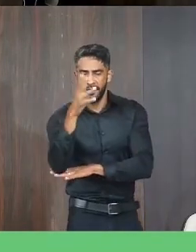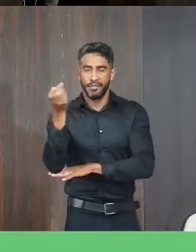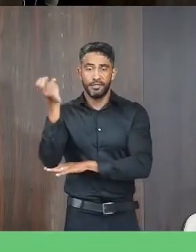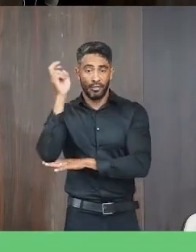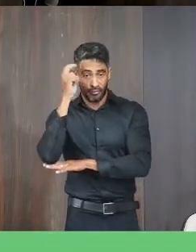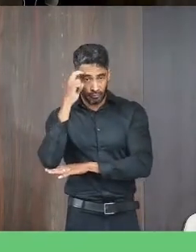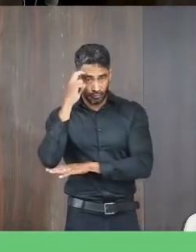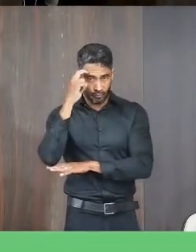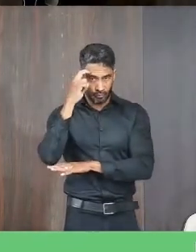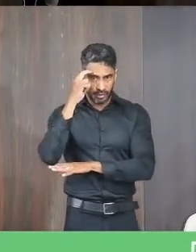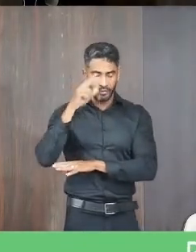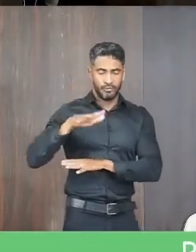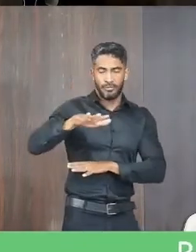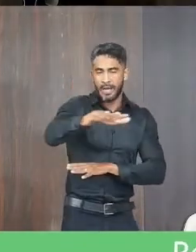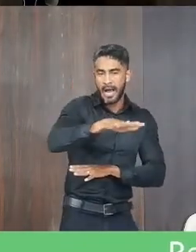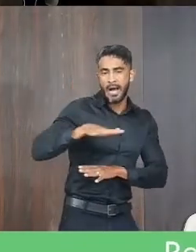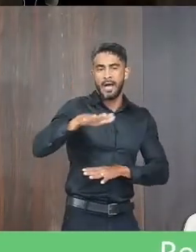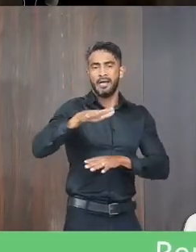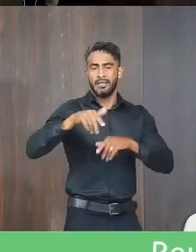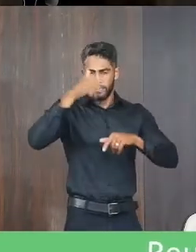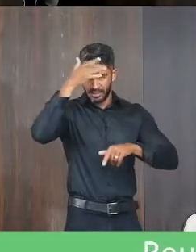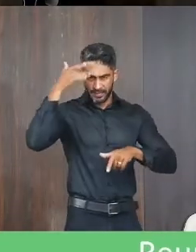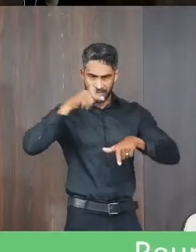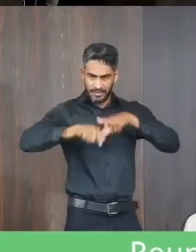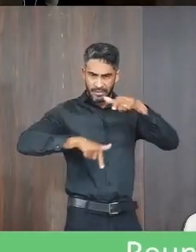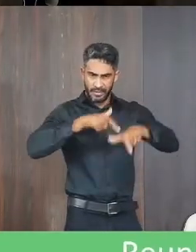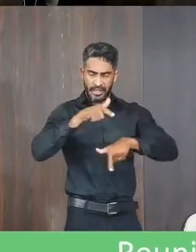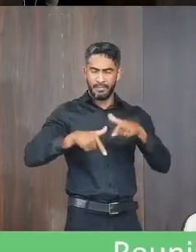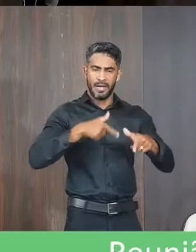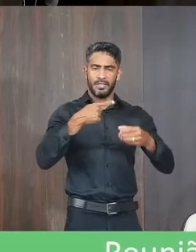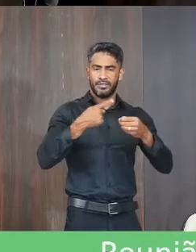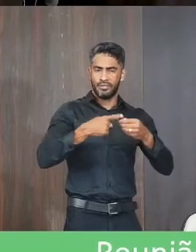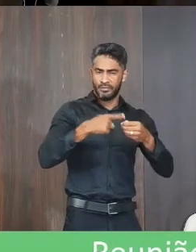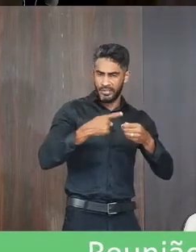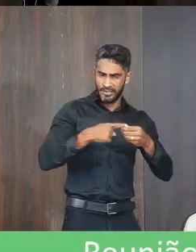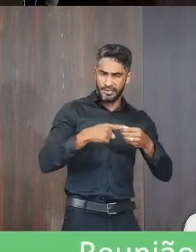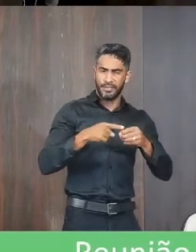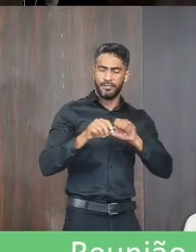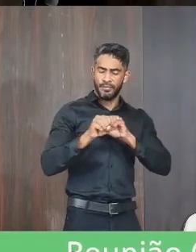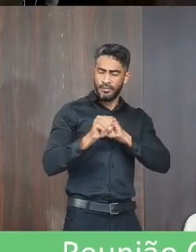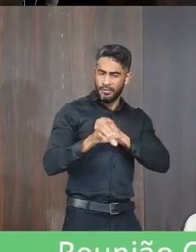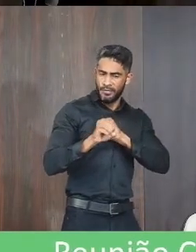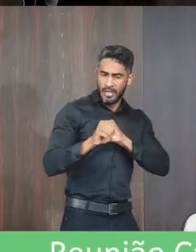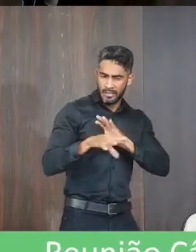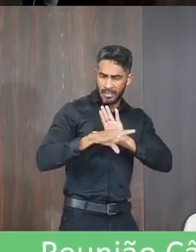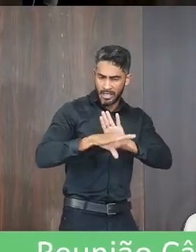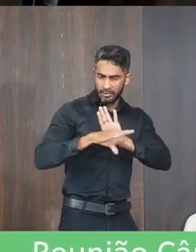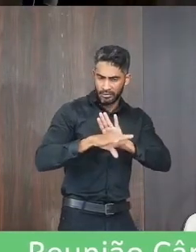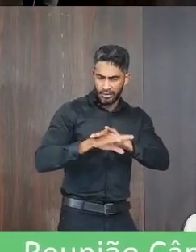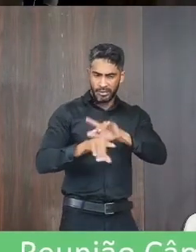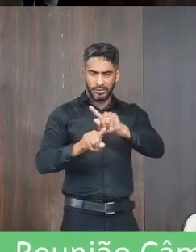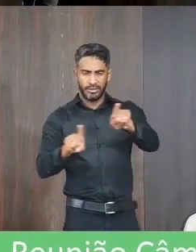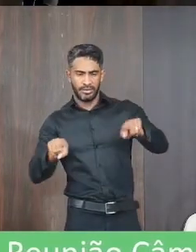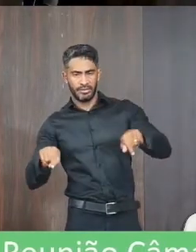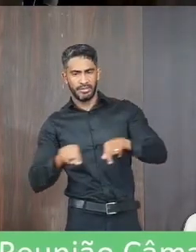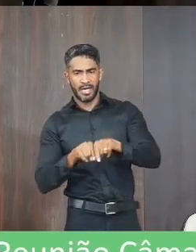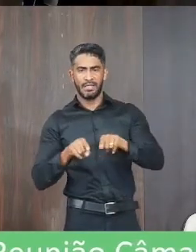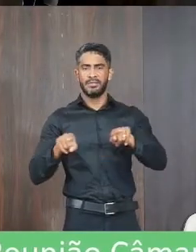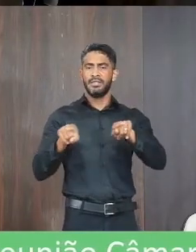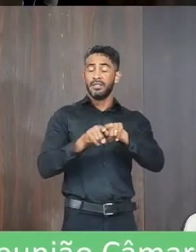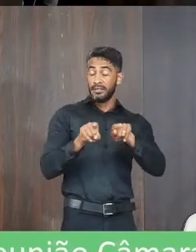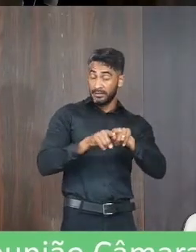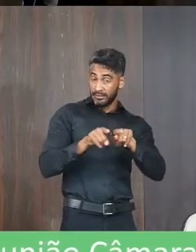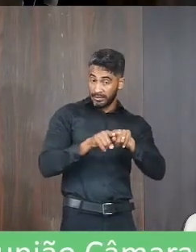a classe dos servidores do município lotados como auxiliares de classe. Foram feitas as considerações